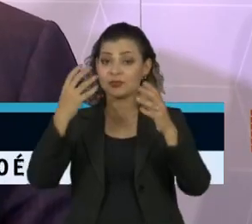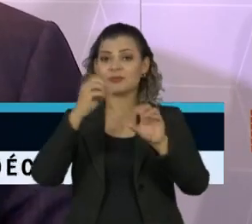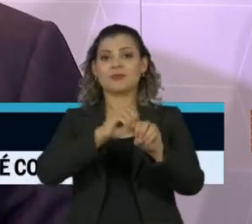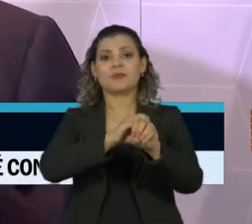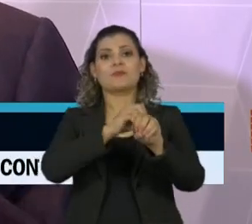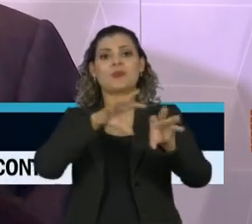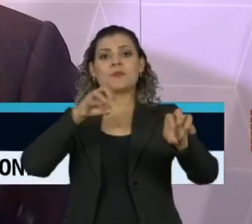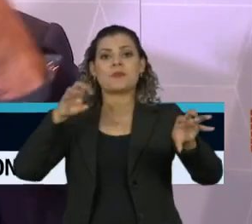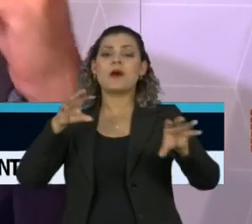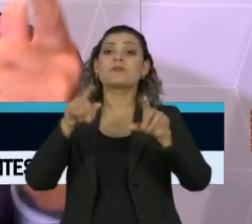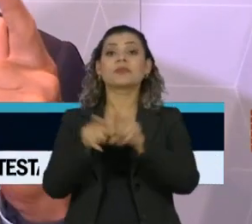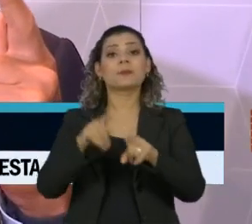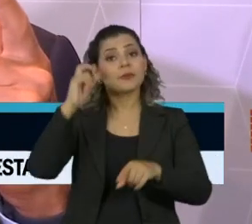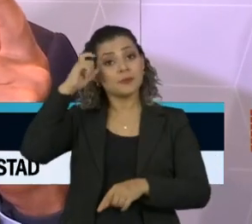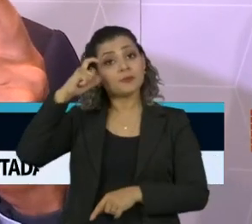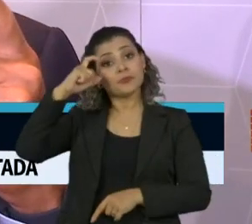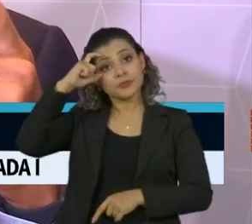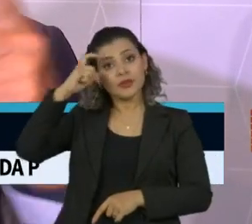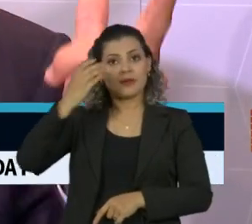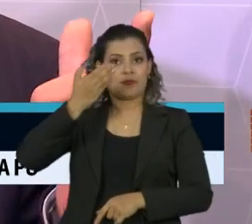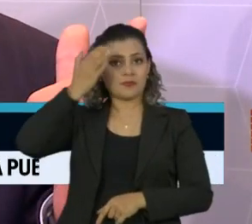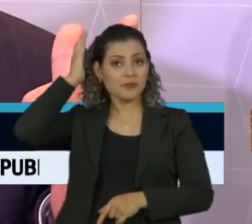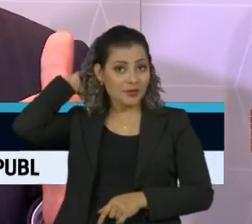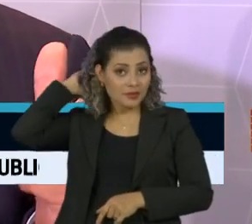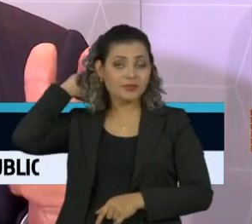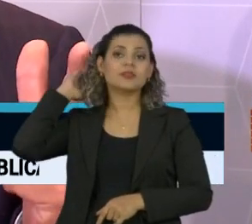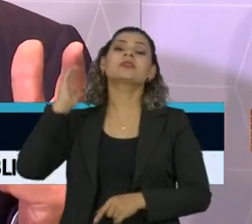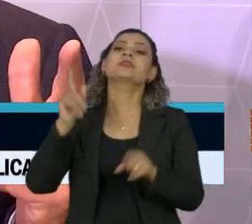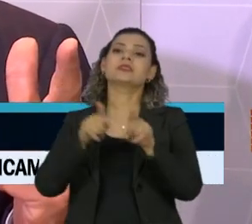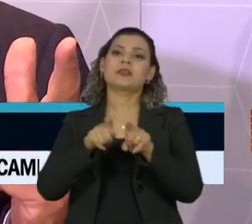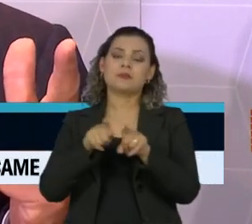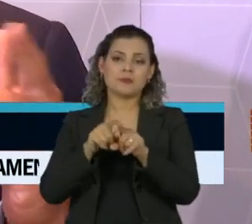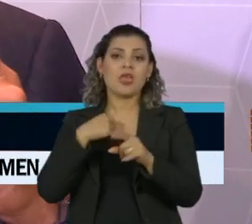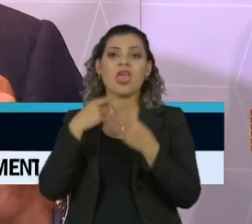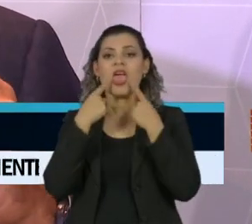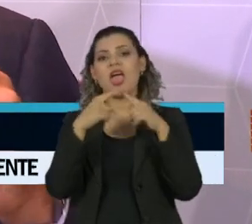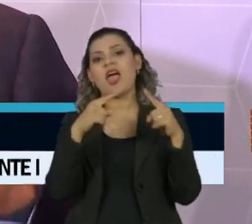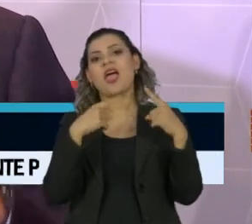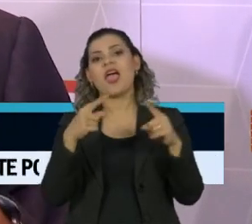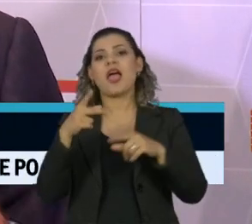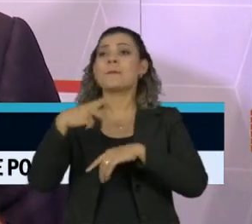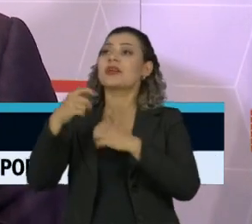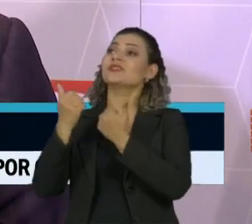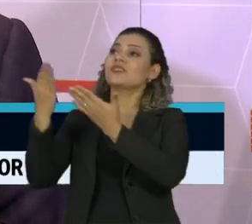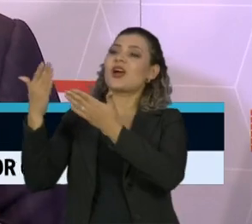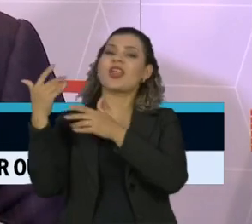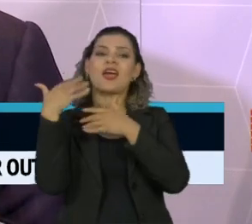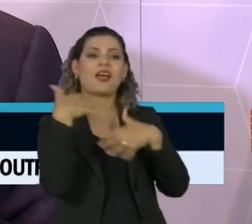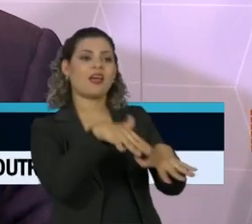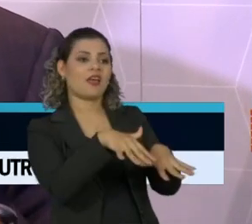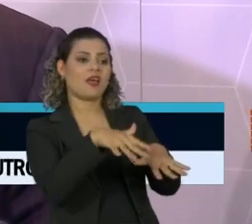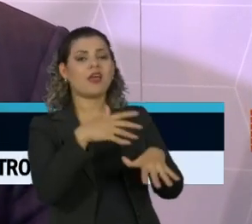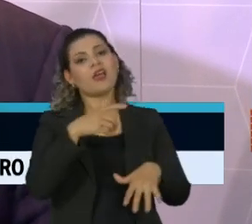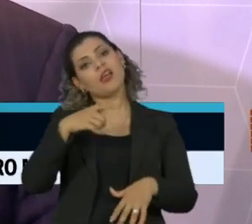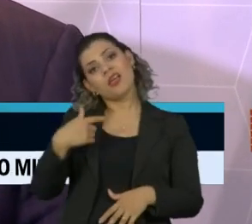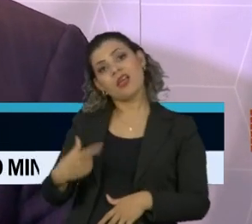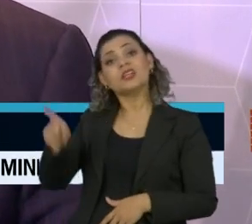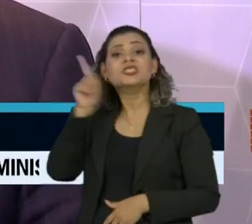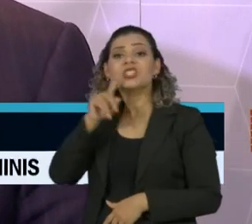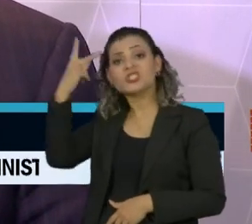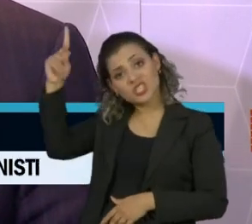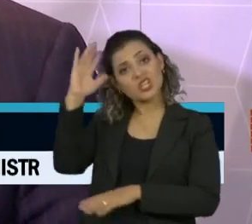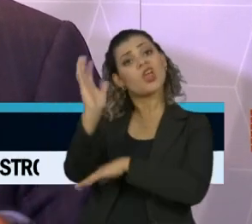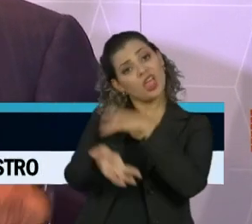o ministro da Economia, Paulo Guedes, ironizou as críticas que o Brasil recebe de estrangeiros, acusou os americanos de desmatarem